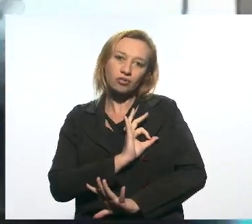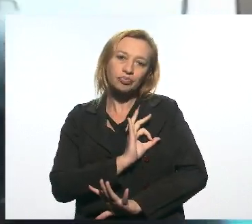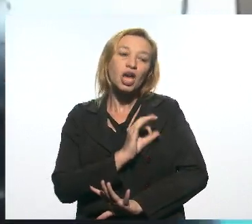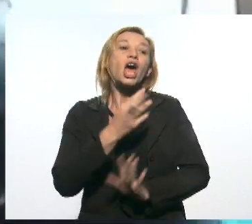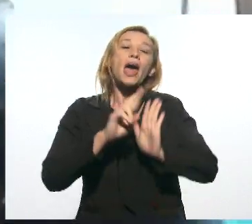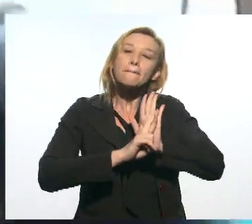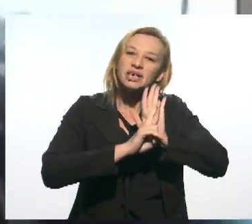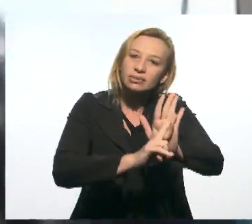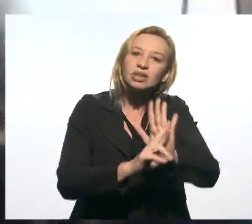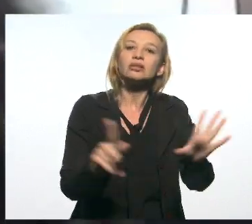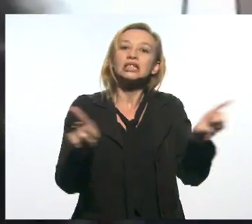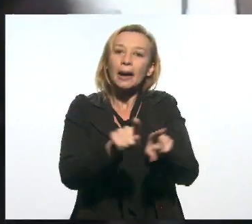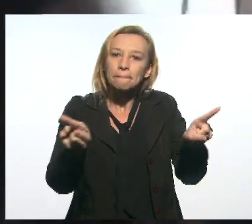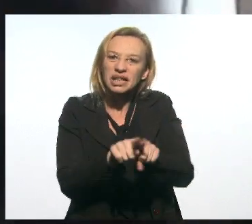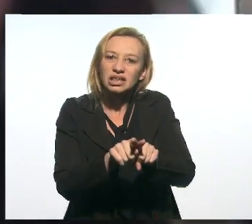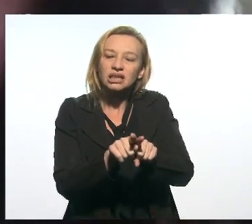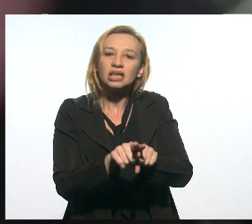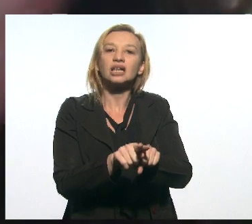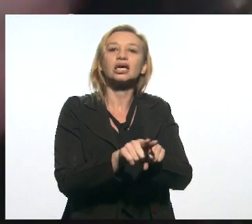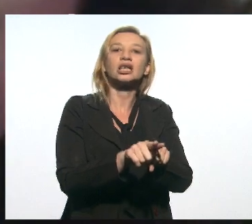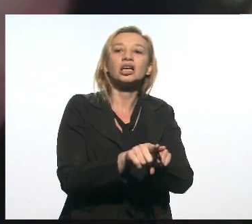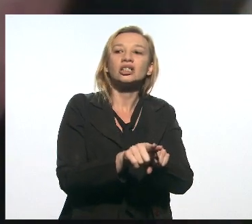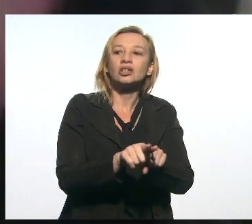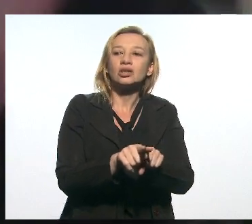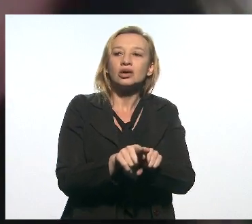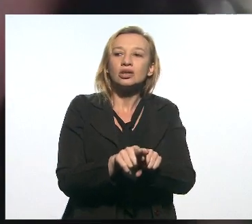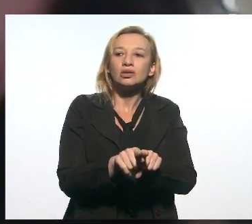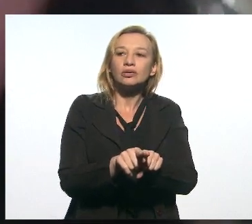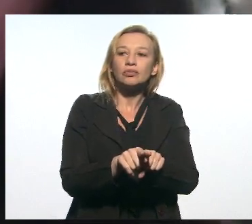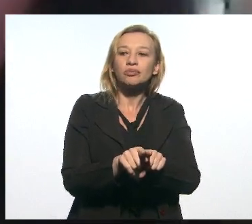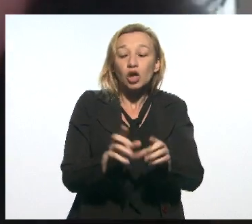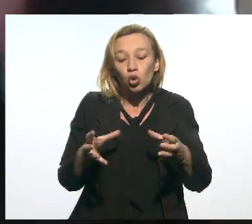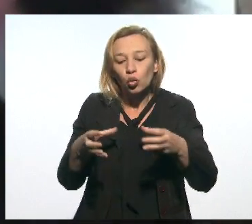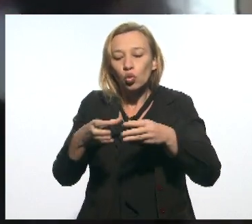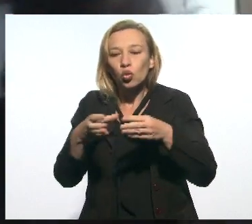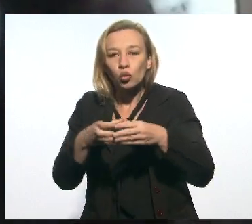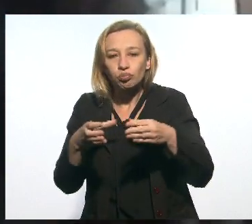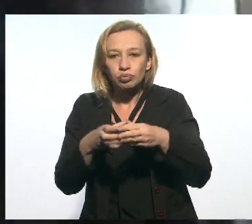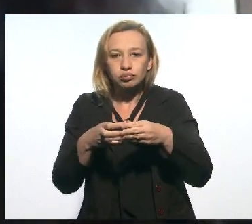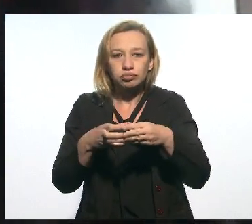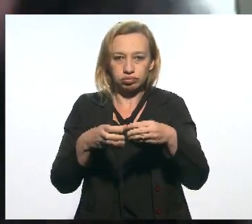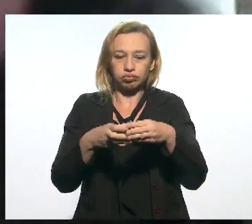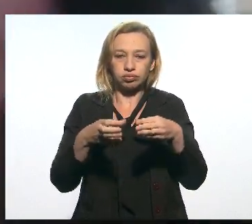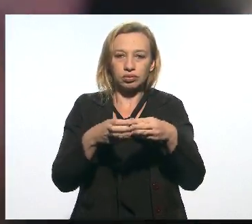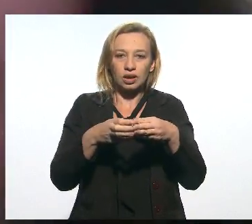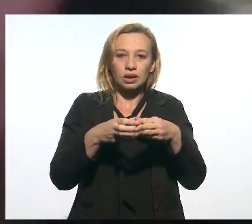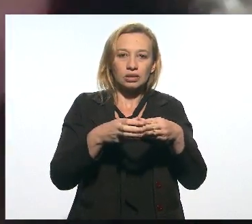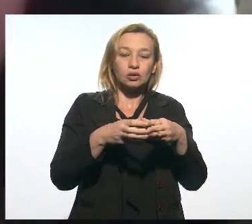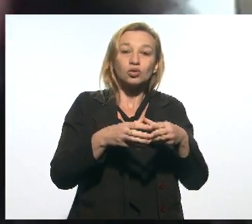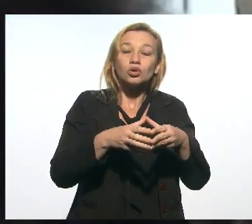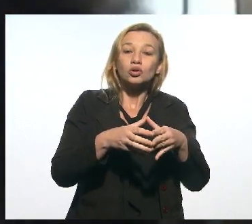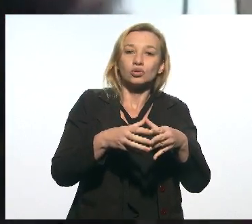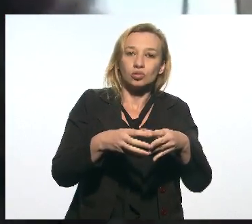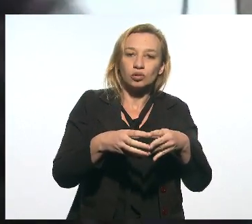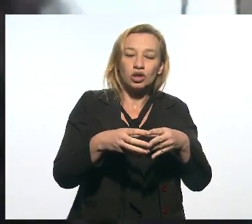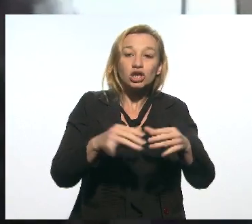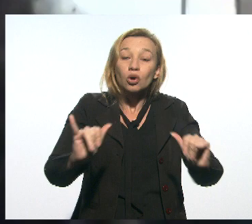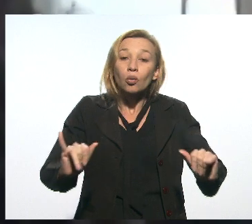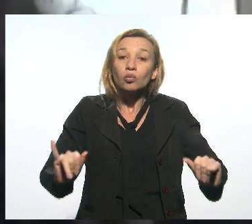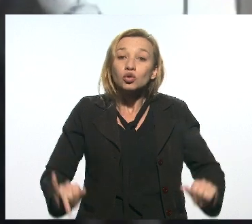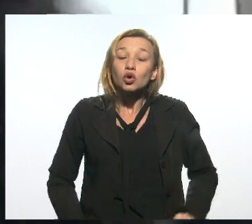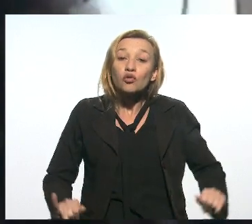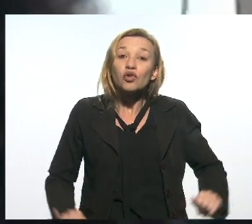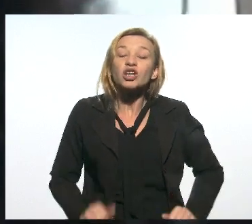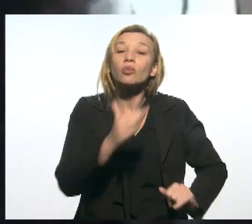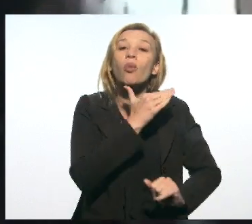representamos também aquela parcela da população que está sendo morta nessas incursões,